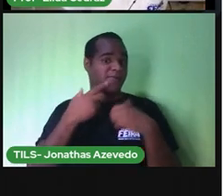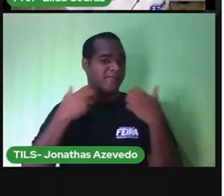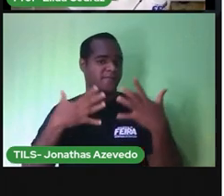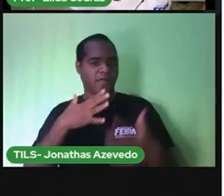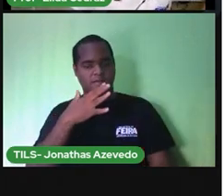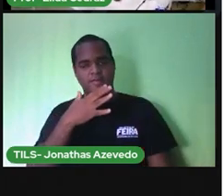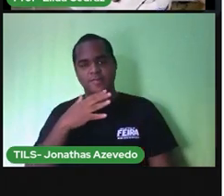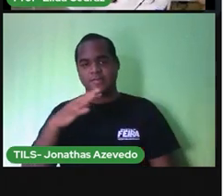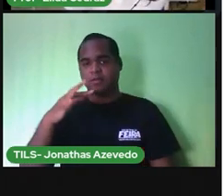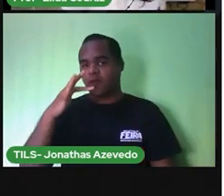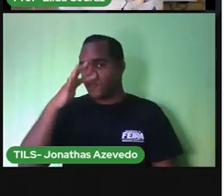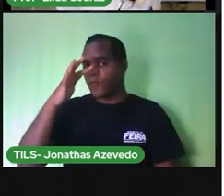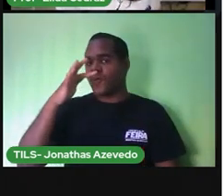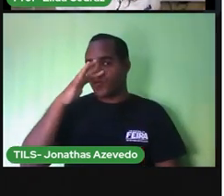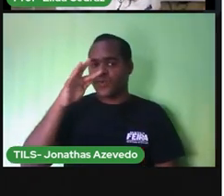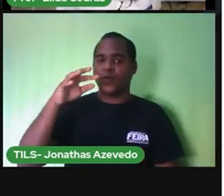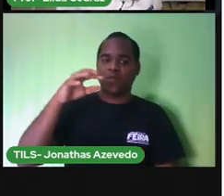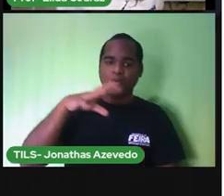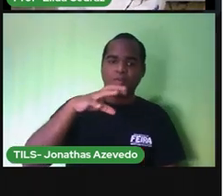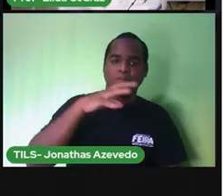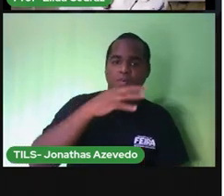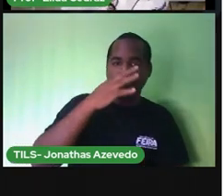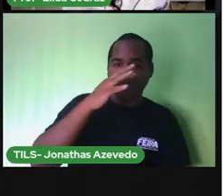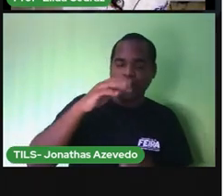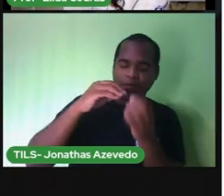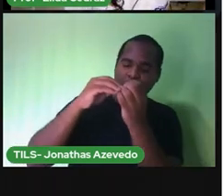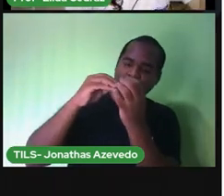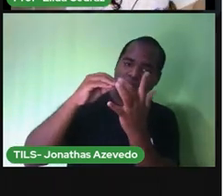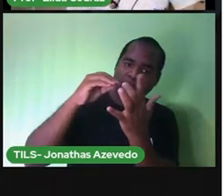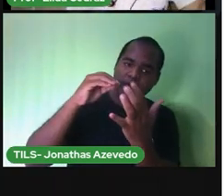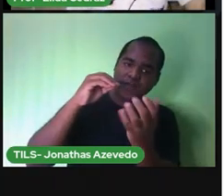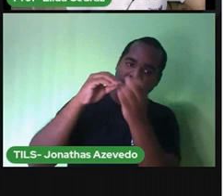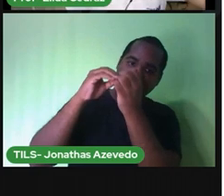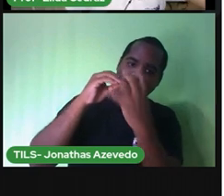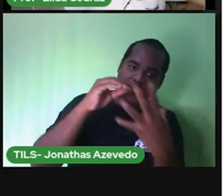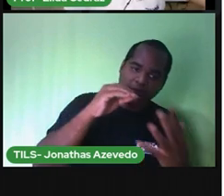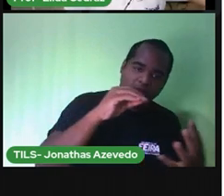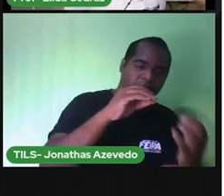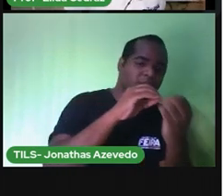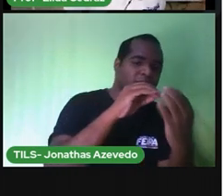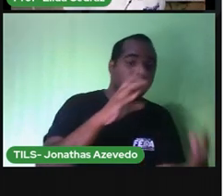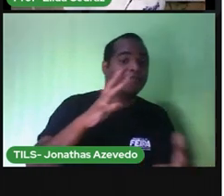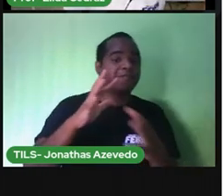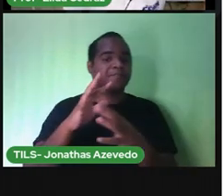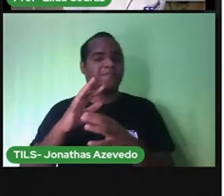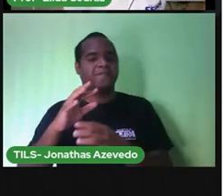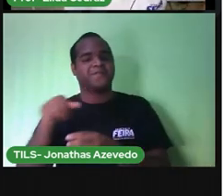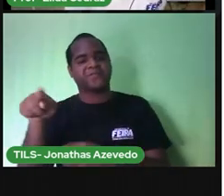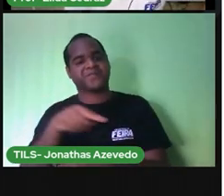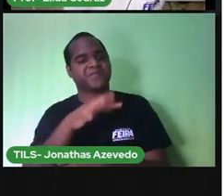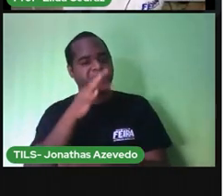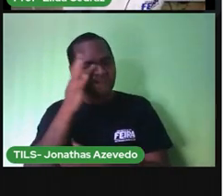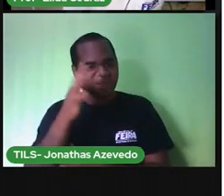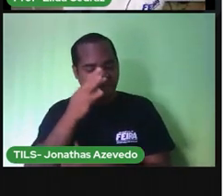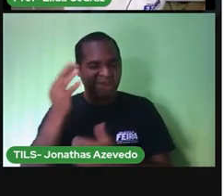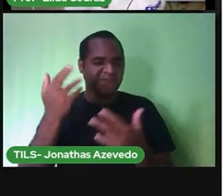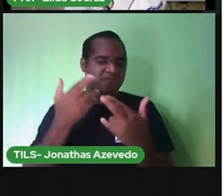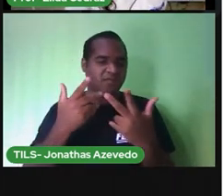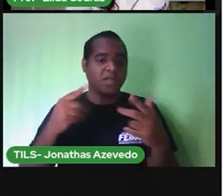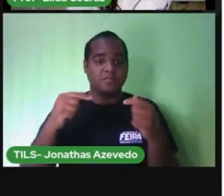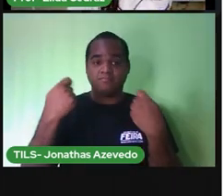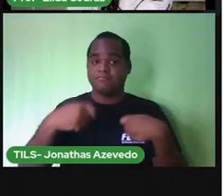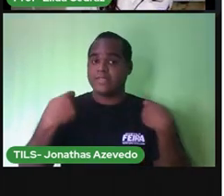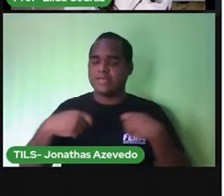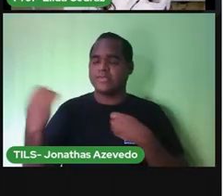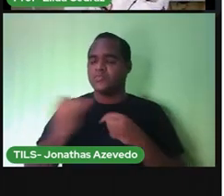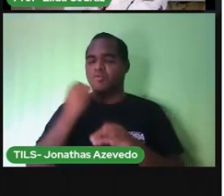em florzinha, carregando os pólens, para que todas as plantas sejam fecundadas e haja